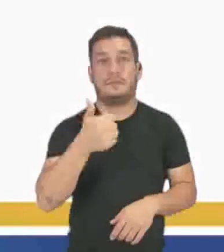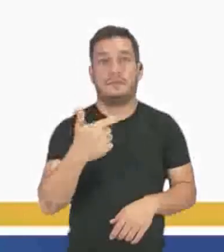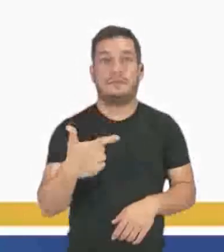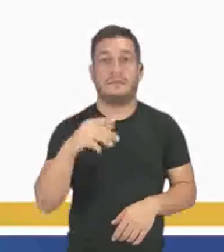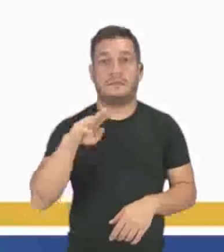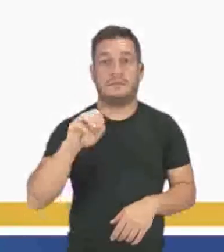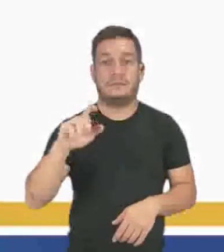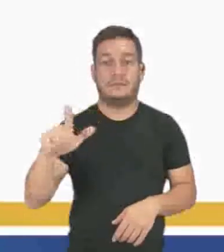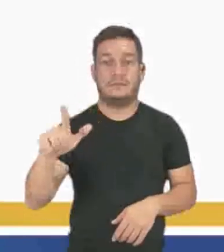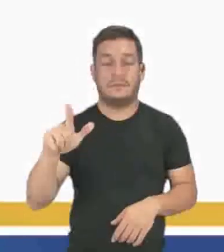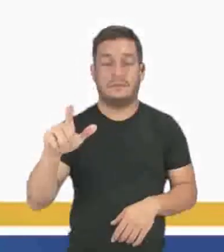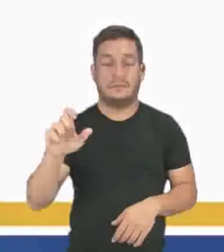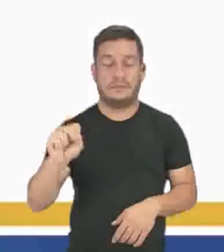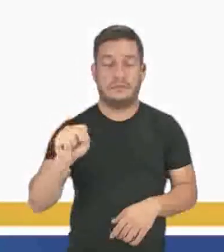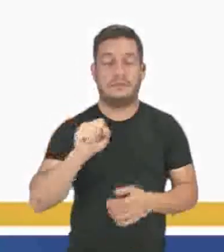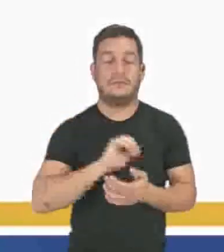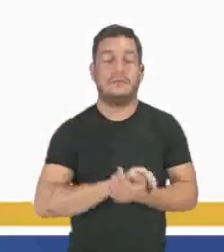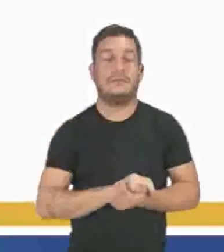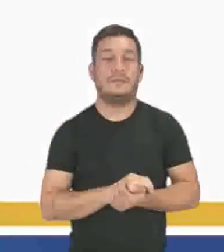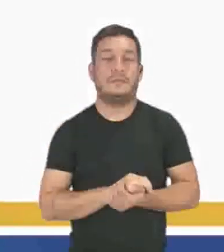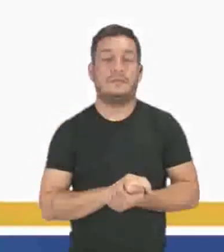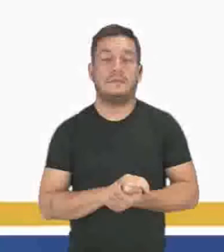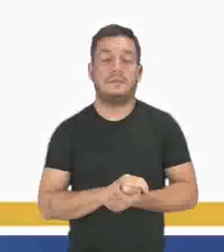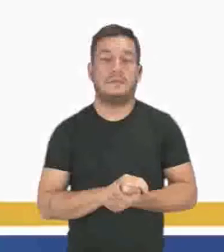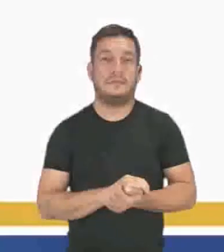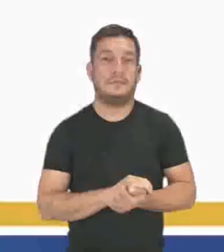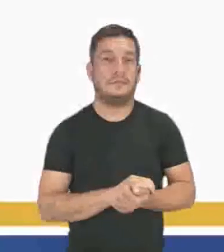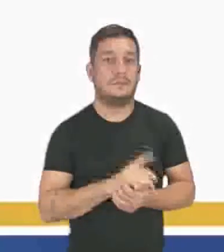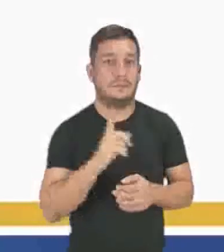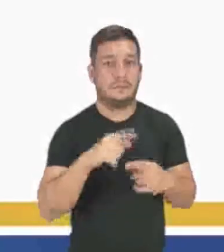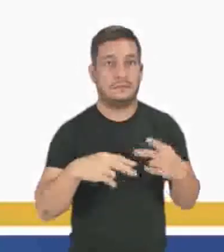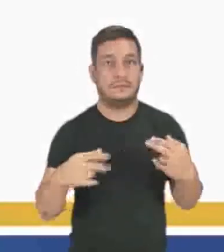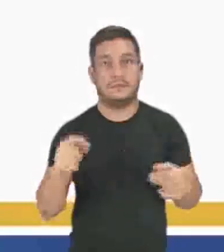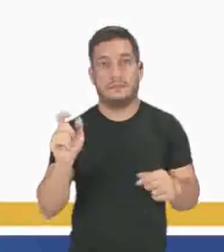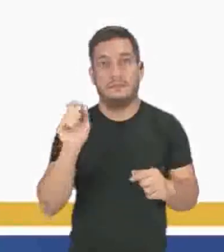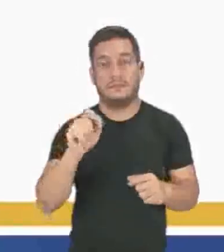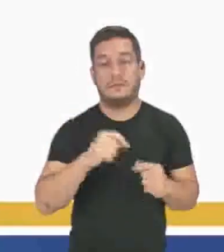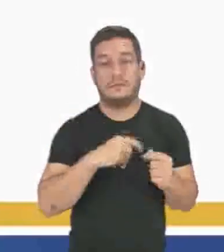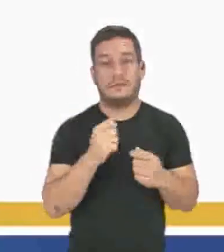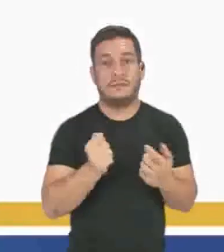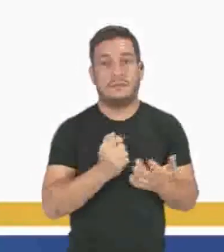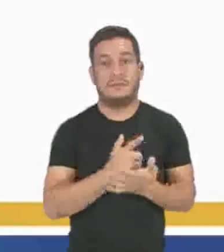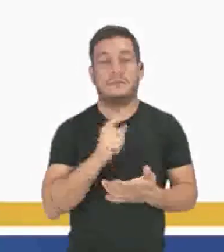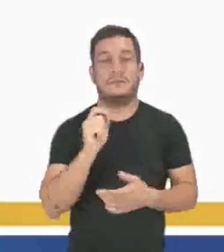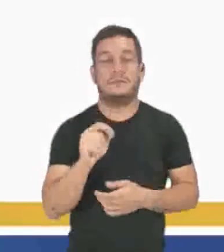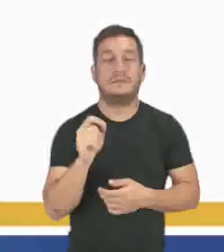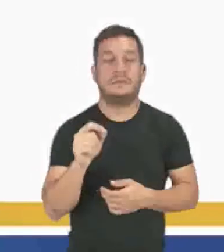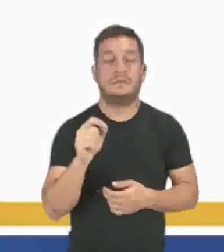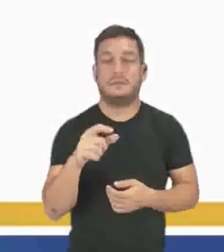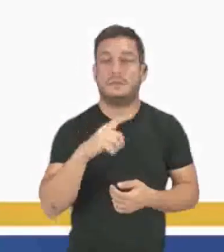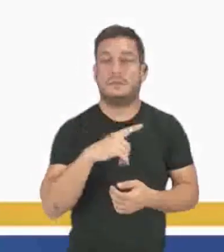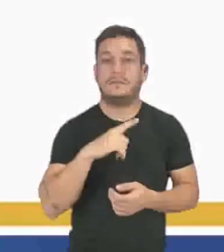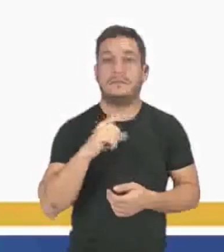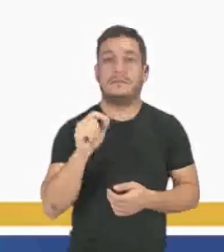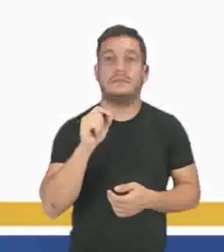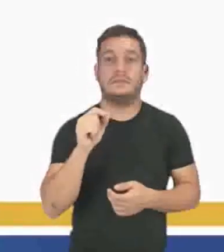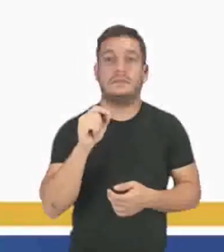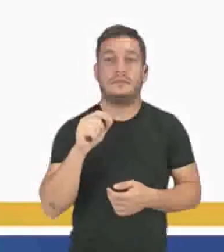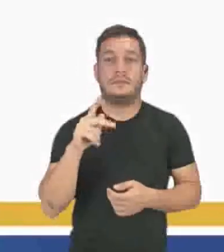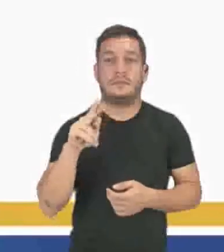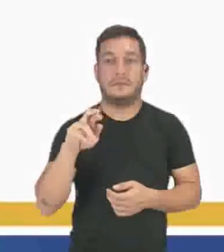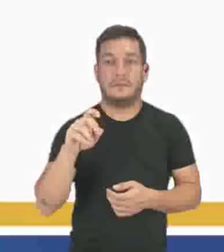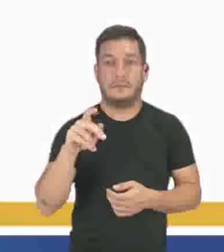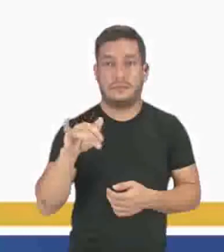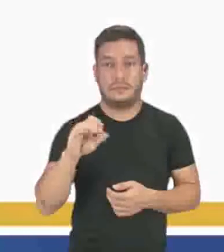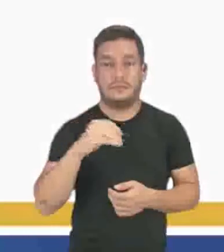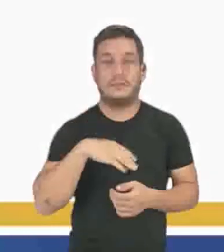mols de NO2, 0,5. Essa substância, ela foi consumida para ter a produção. E